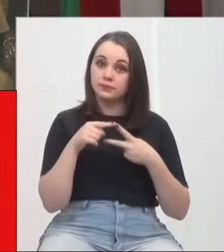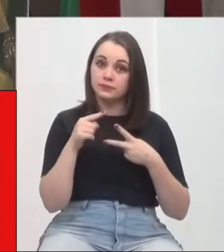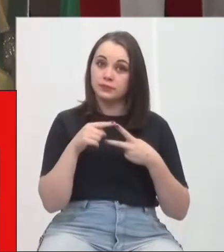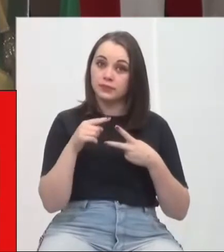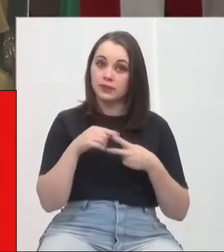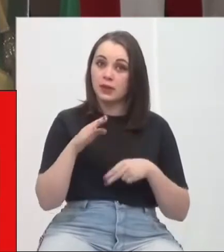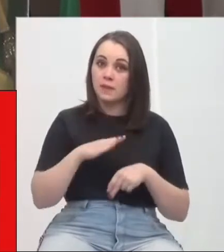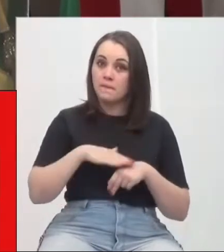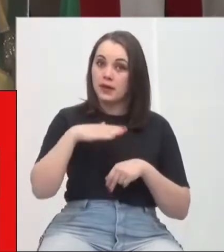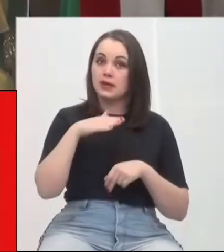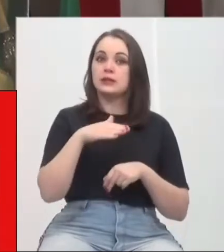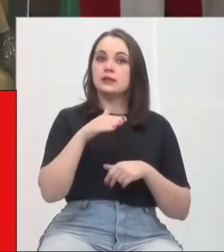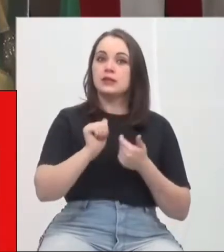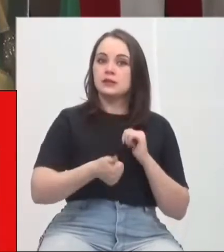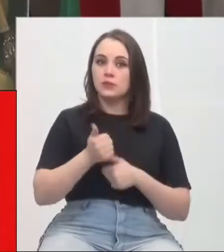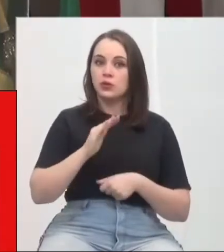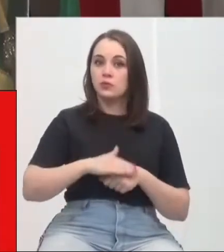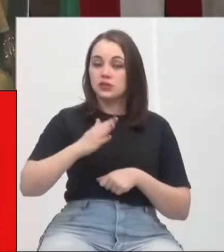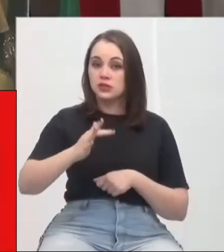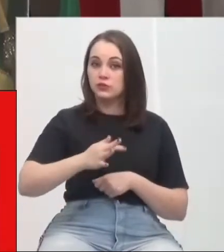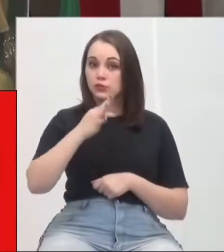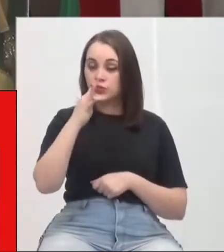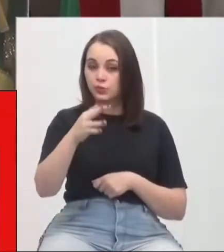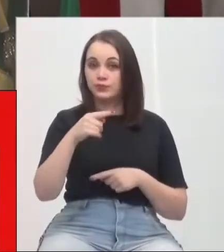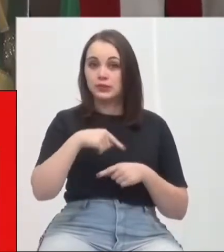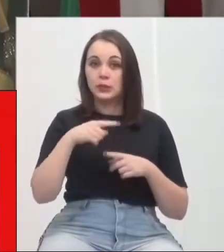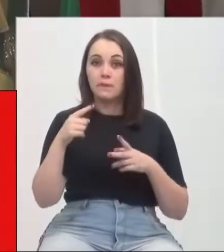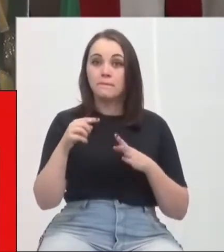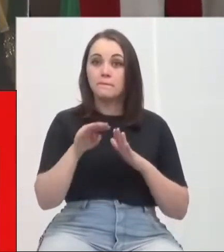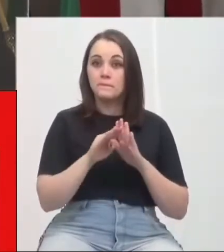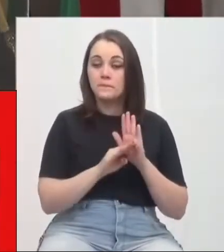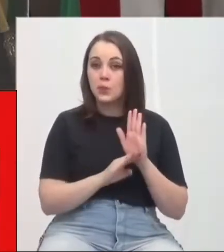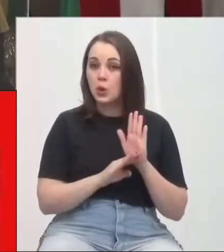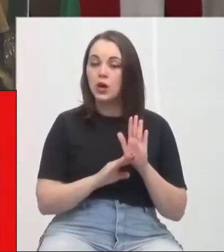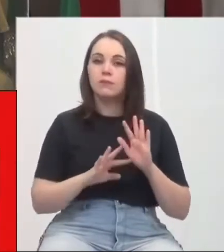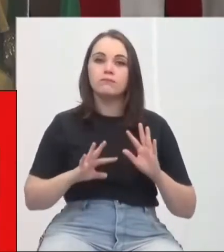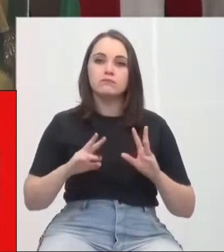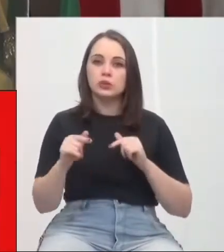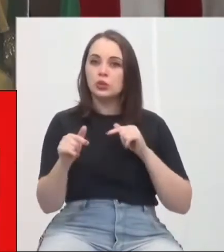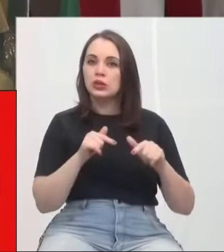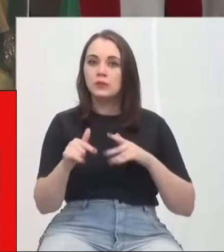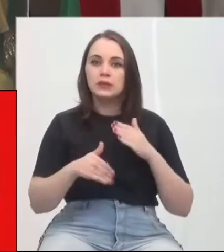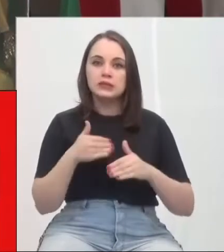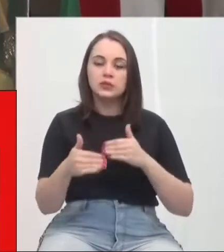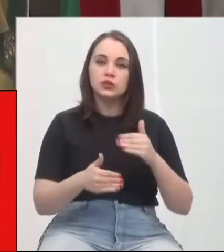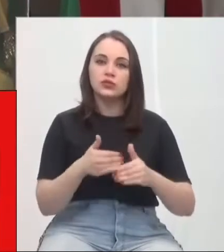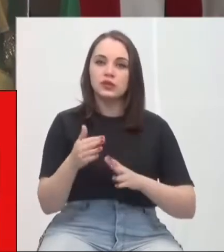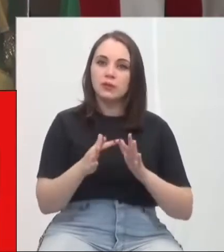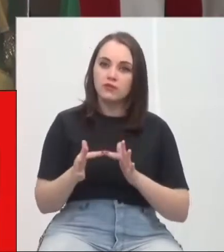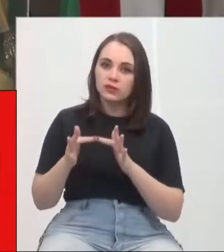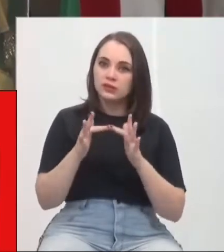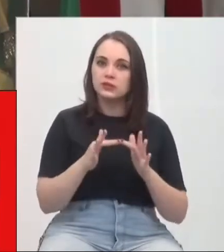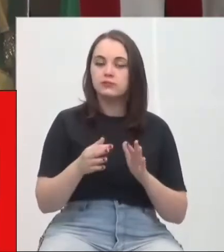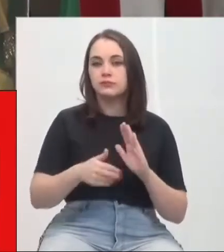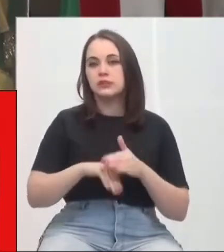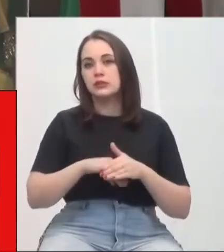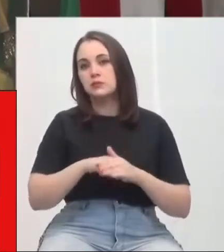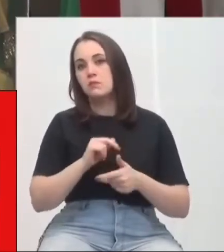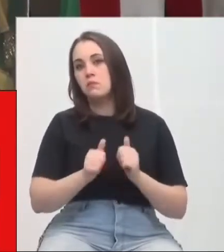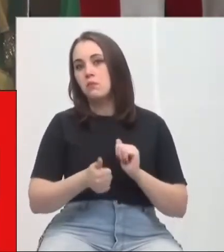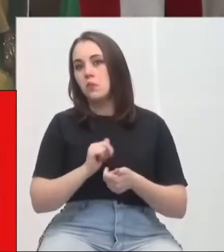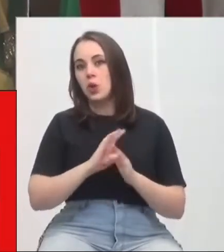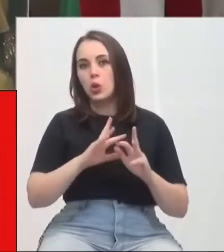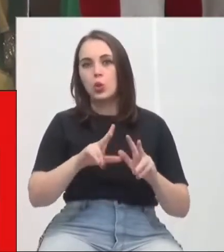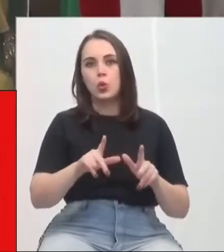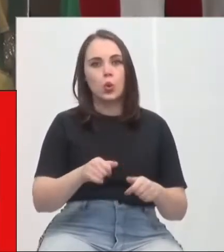Mais Esporte, Mais Futuro. Que é um programa que abrange todas as ações desenvolvidas pela Fundação Municipal de Esportes, todas as escolinhas,